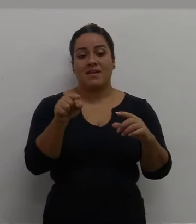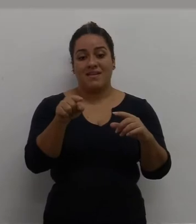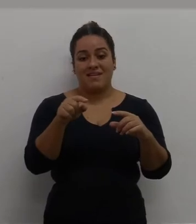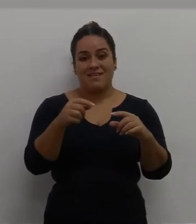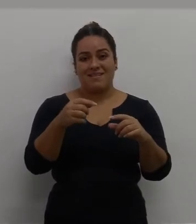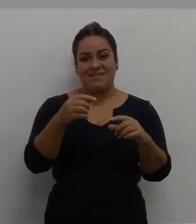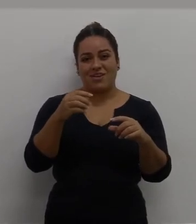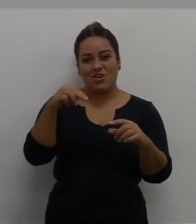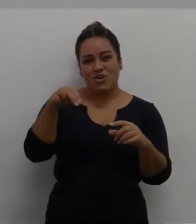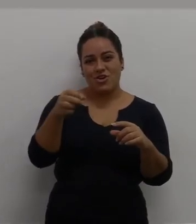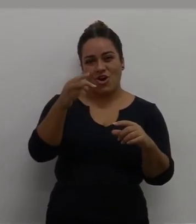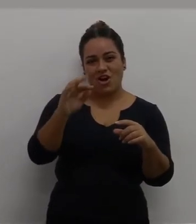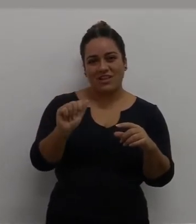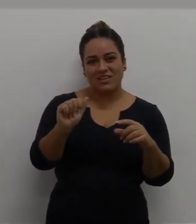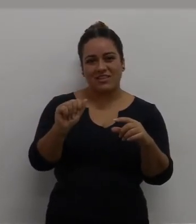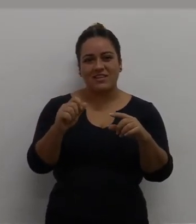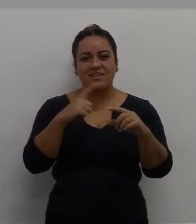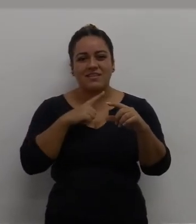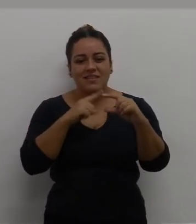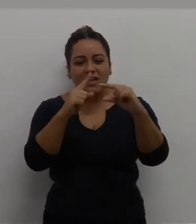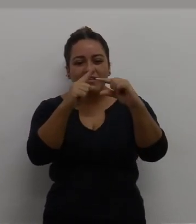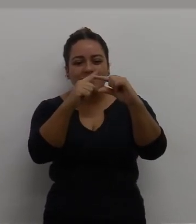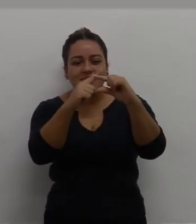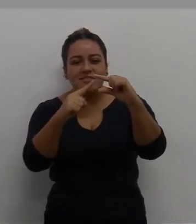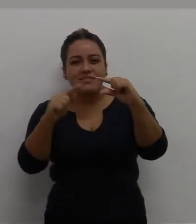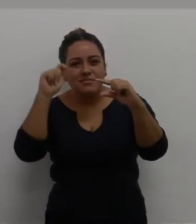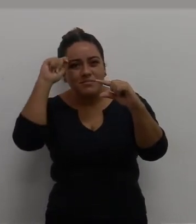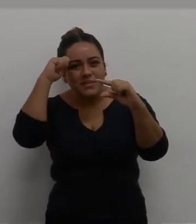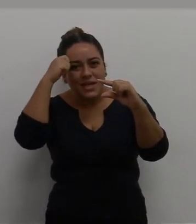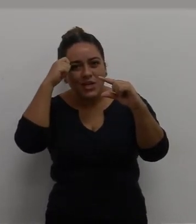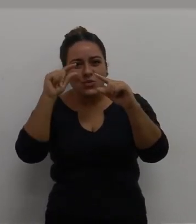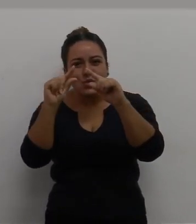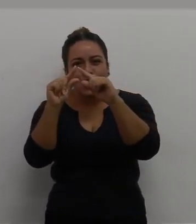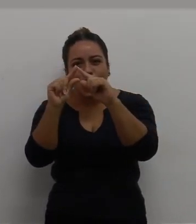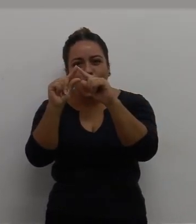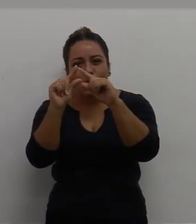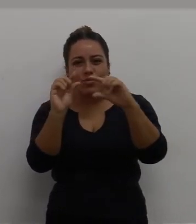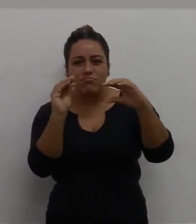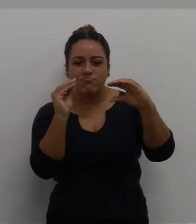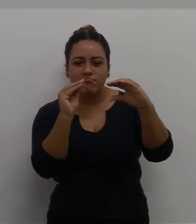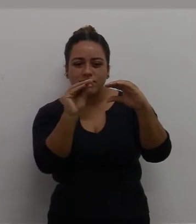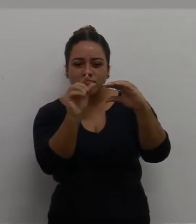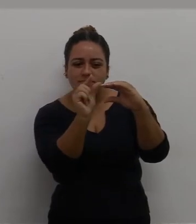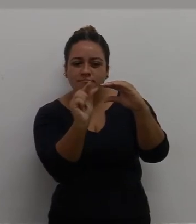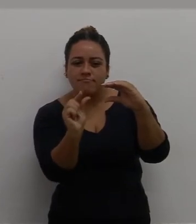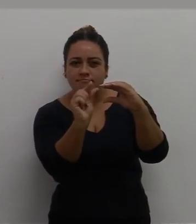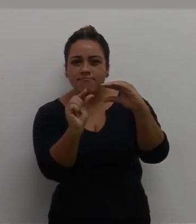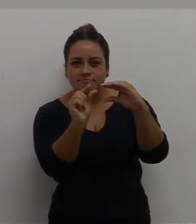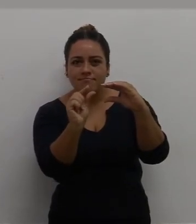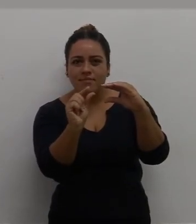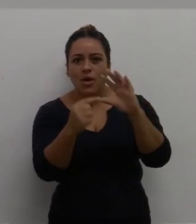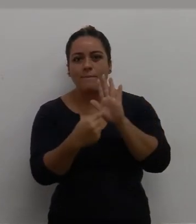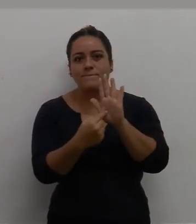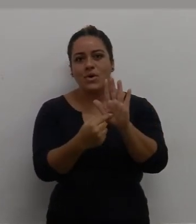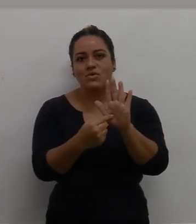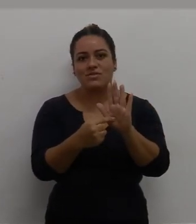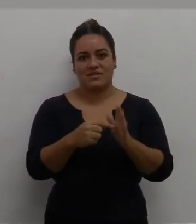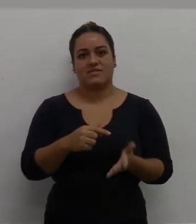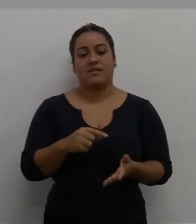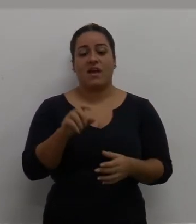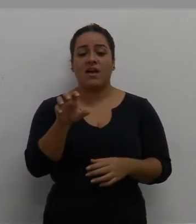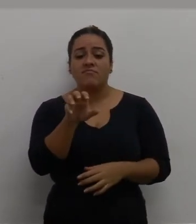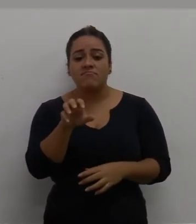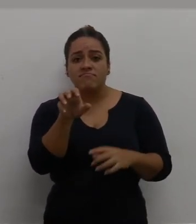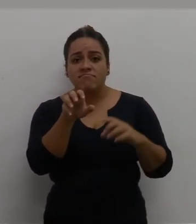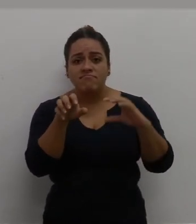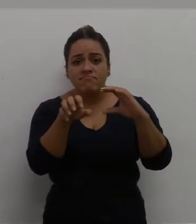certo? Ele vai ficar com um triângulo, no canto superior esquerdo, direito, perdão, da célula,